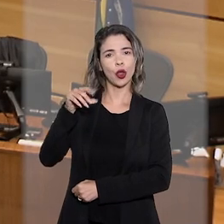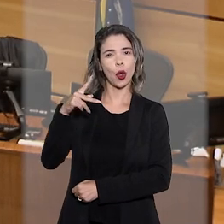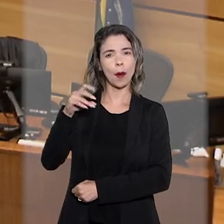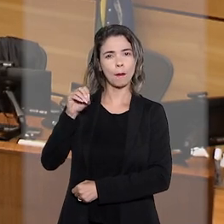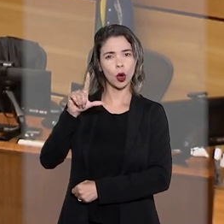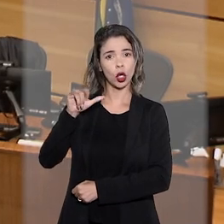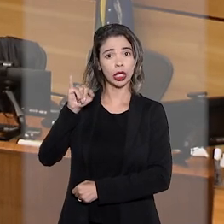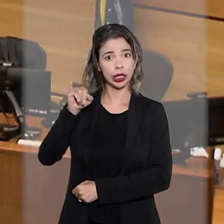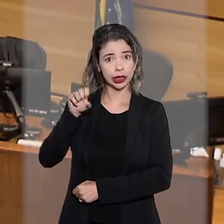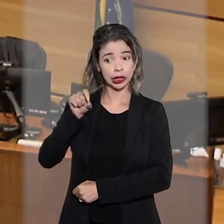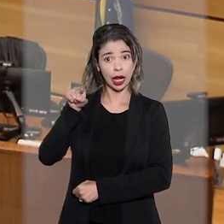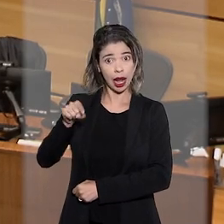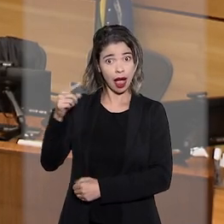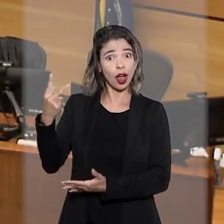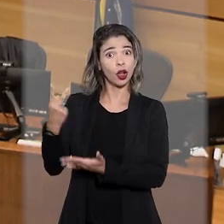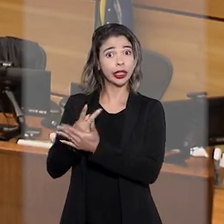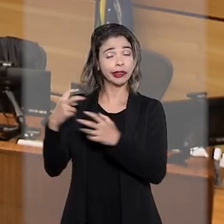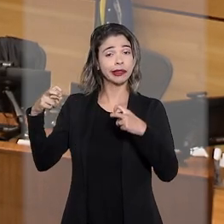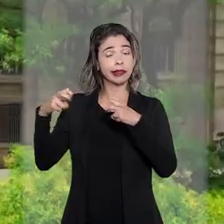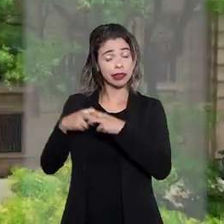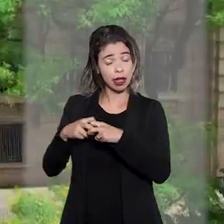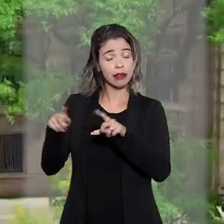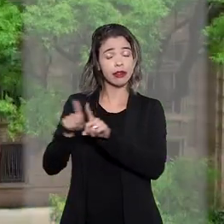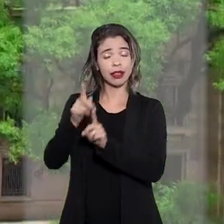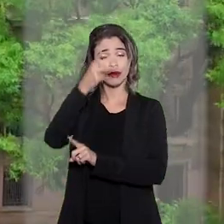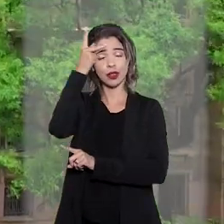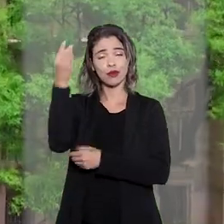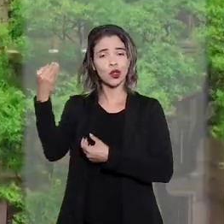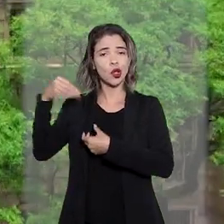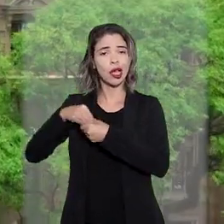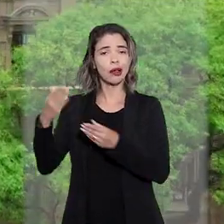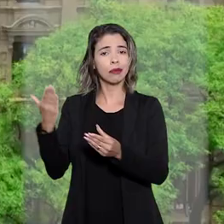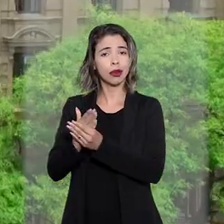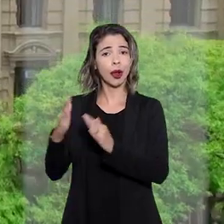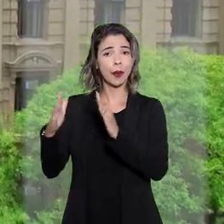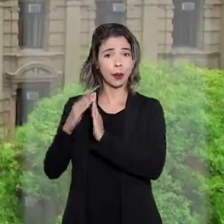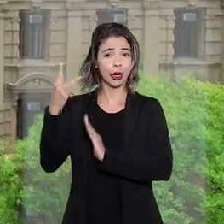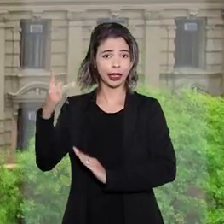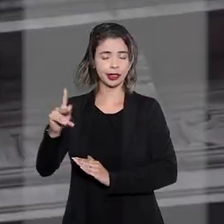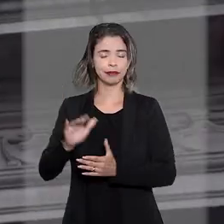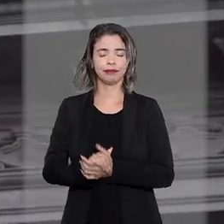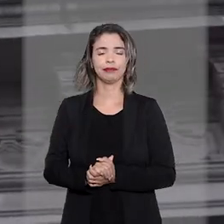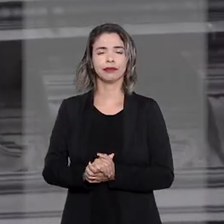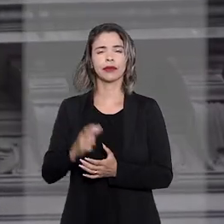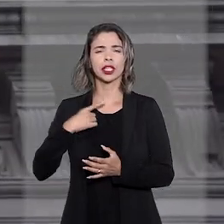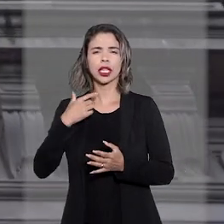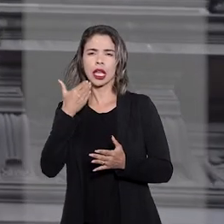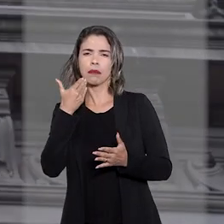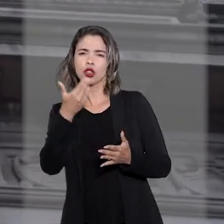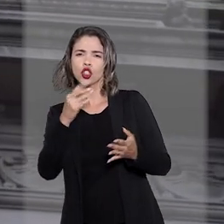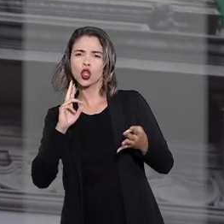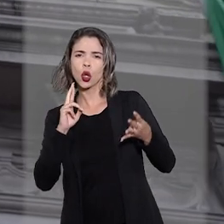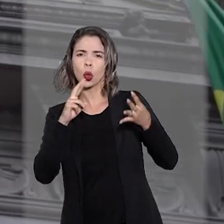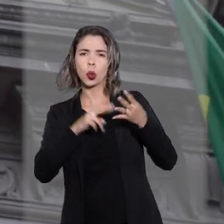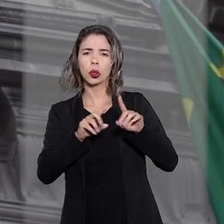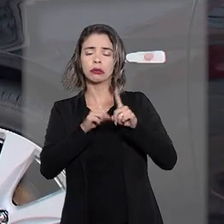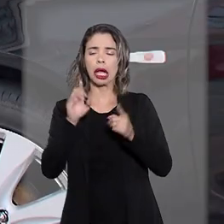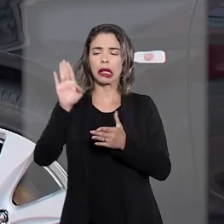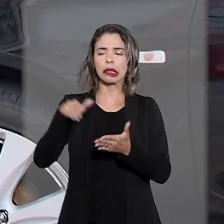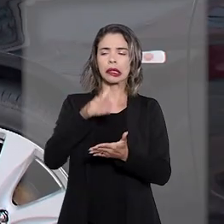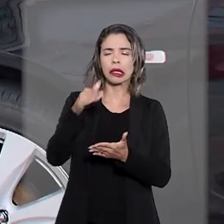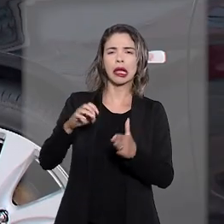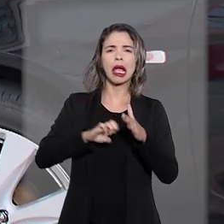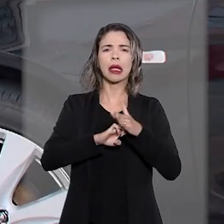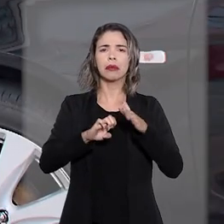do acidente e de residência dos réus. Após o Tribunal de Justiça de São Paulo negar provimento ao recurso da locadora,